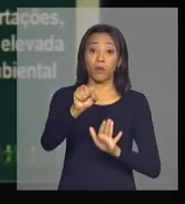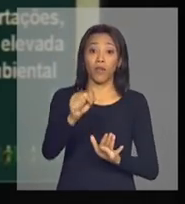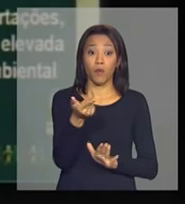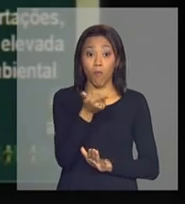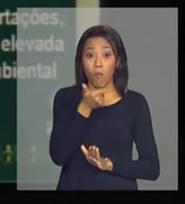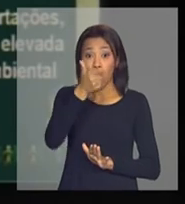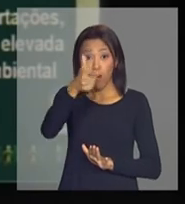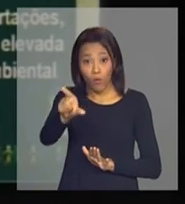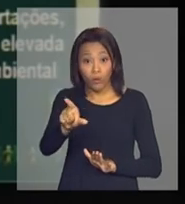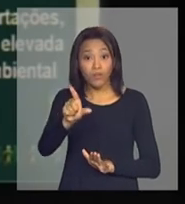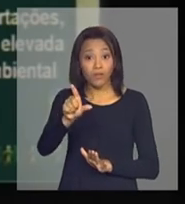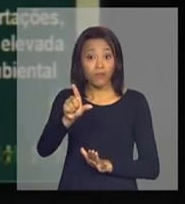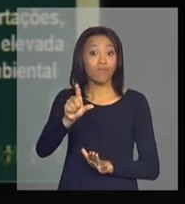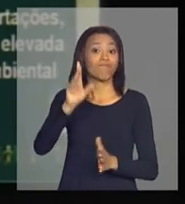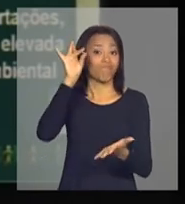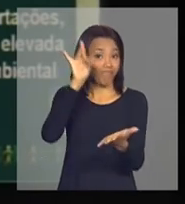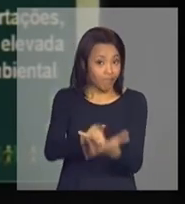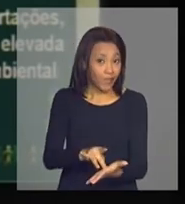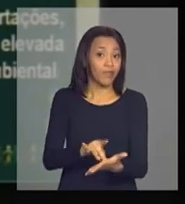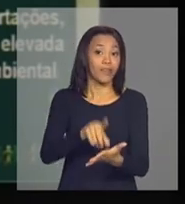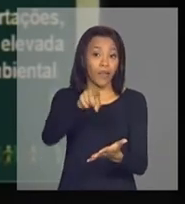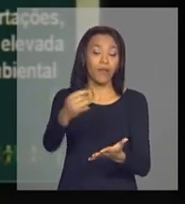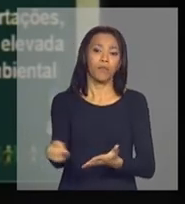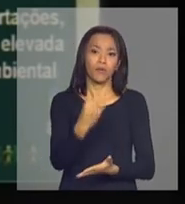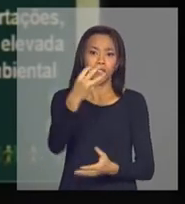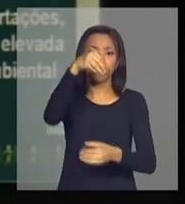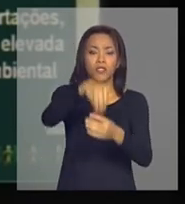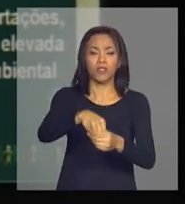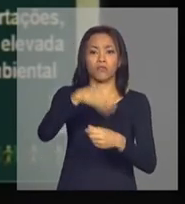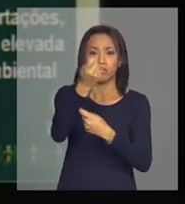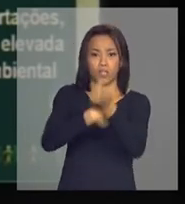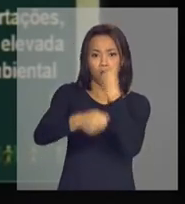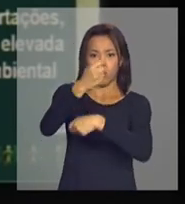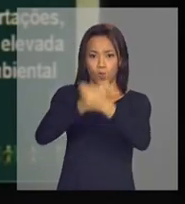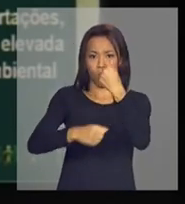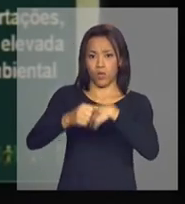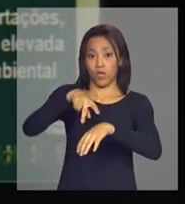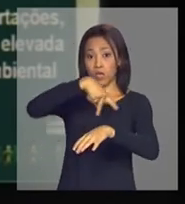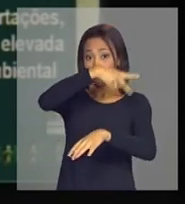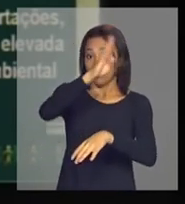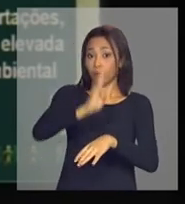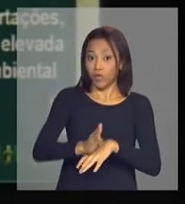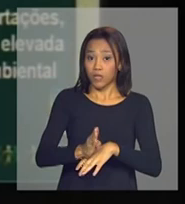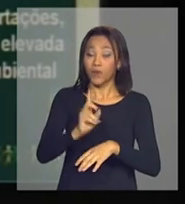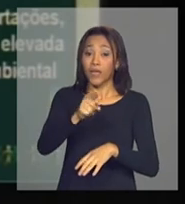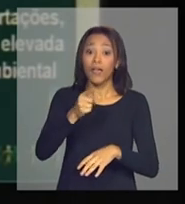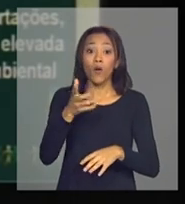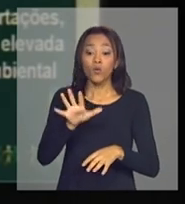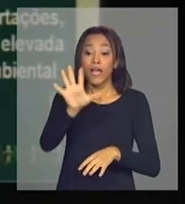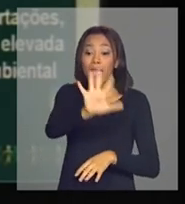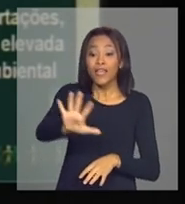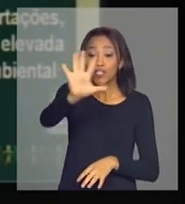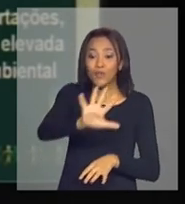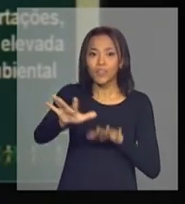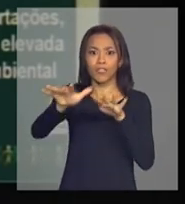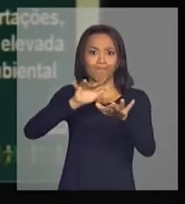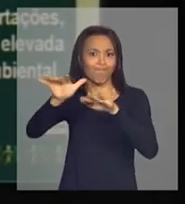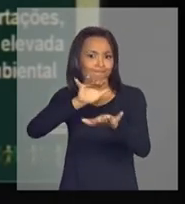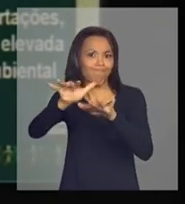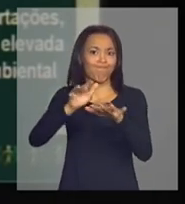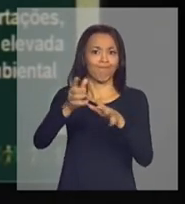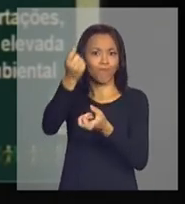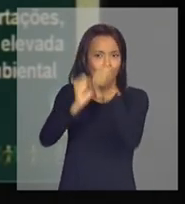outra realidade importante da economia brasileira, de regiões altamente dinâmicas hoje, que são exatamente as regiões